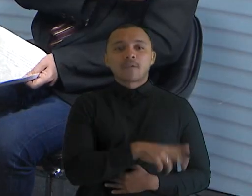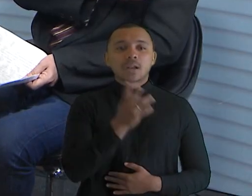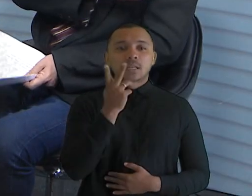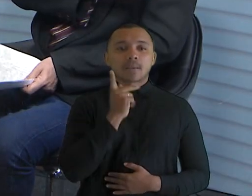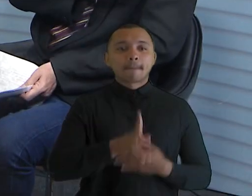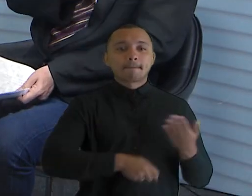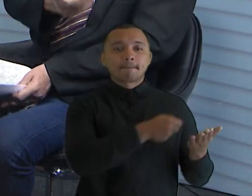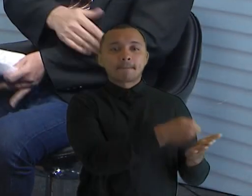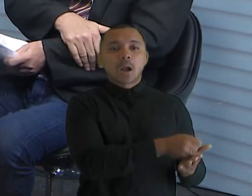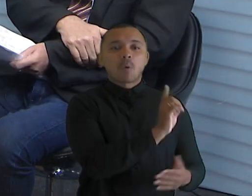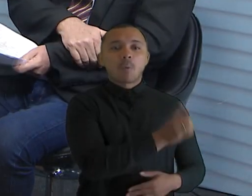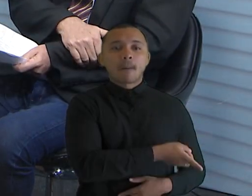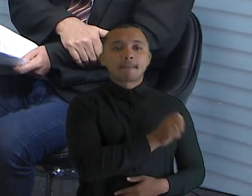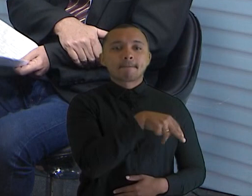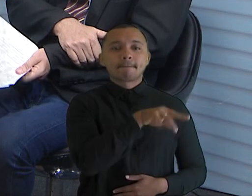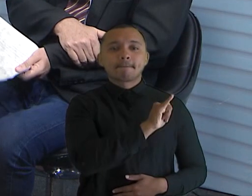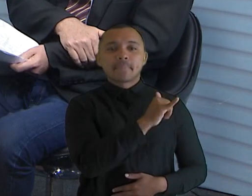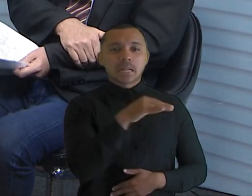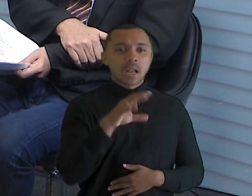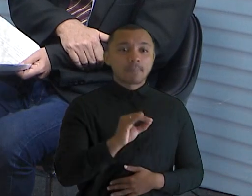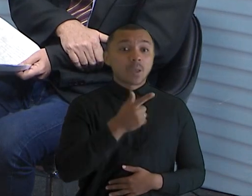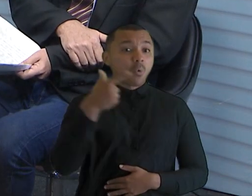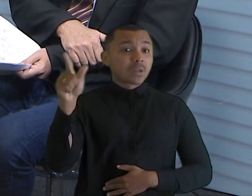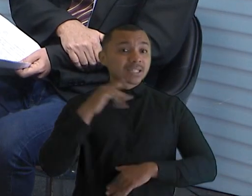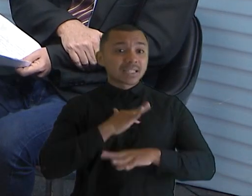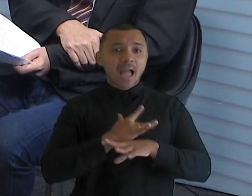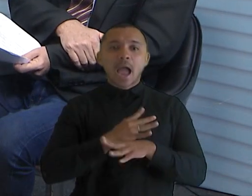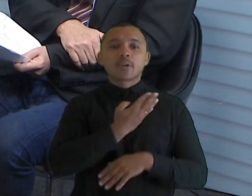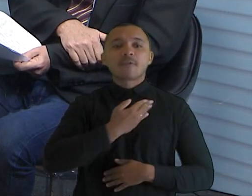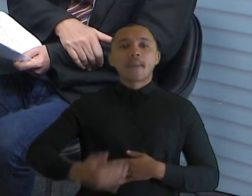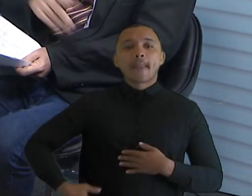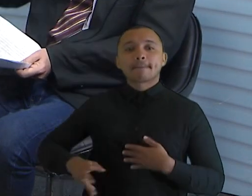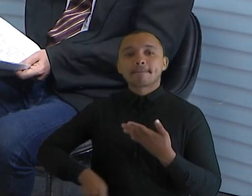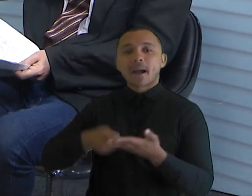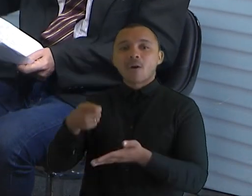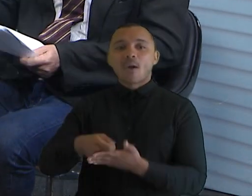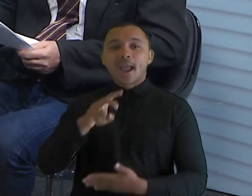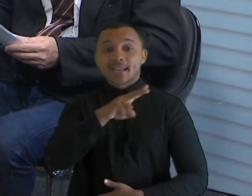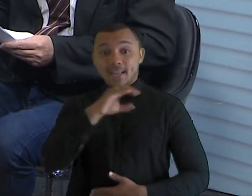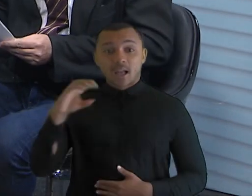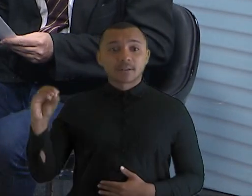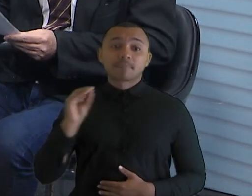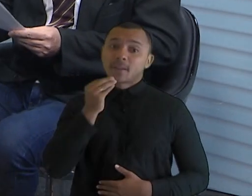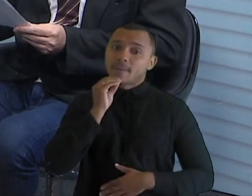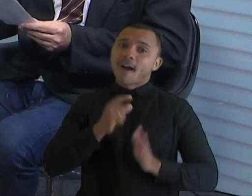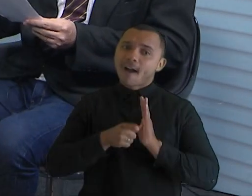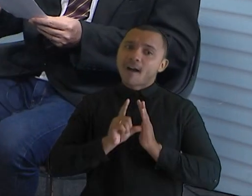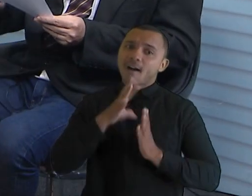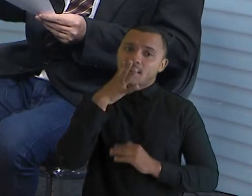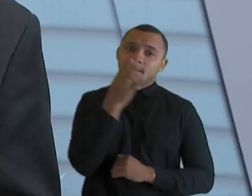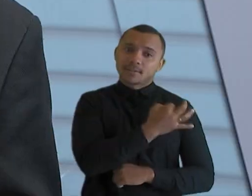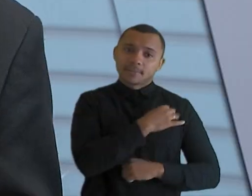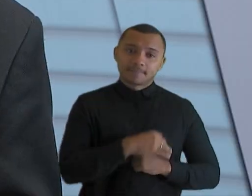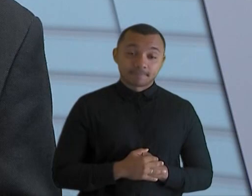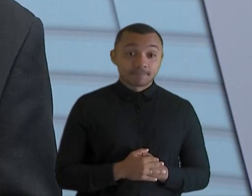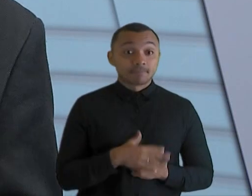ali cantou por 500. É, isso aí o tribunal está de olho. É, tem que ficar de olho. Doutor Holder, é nós aqui comigo. Doutor Holder,